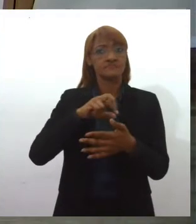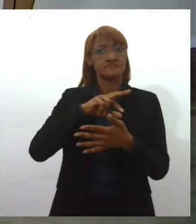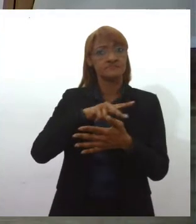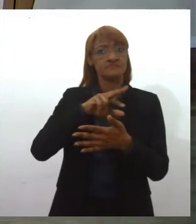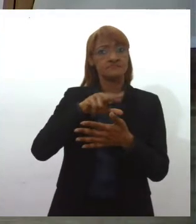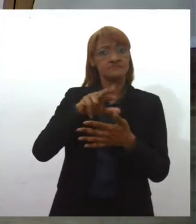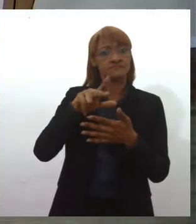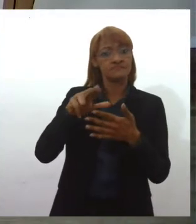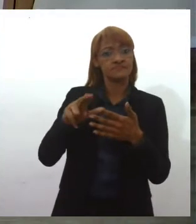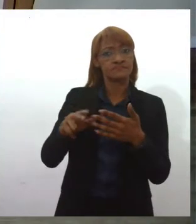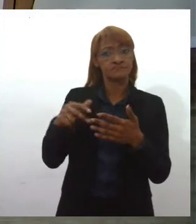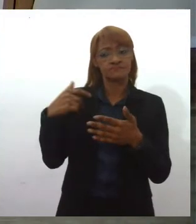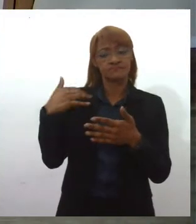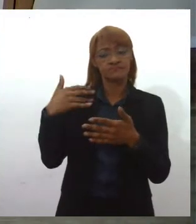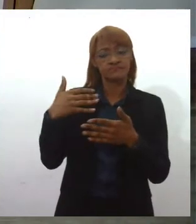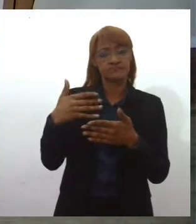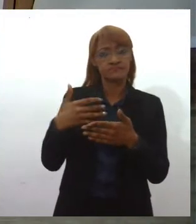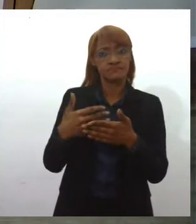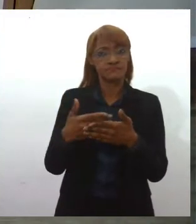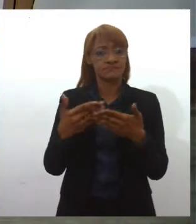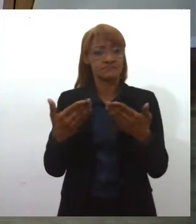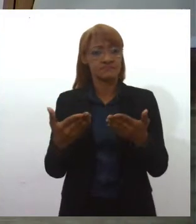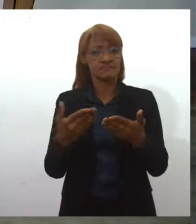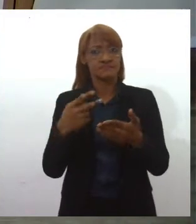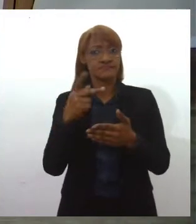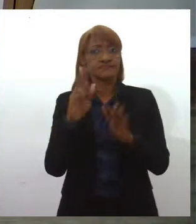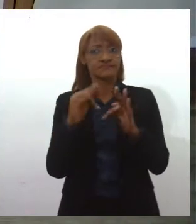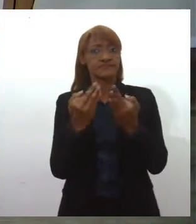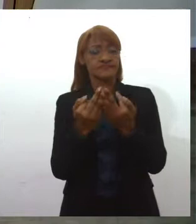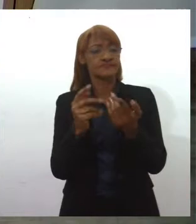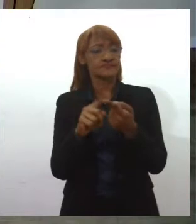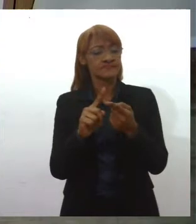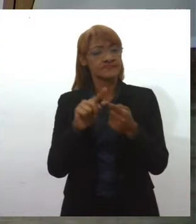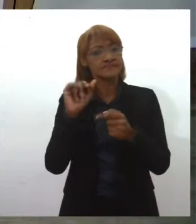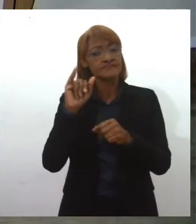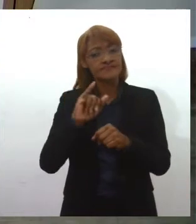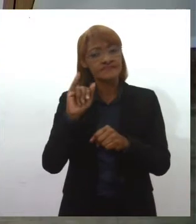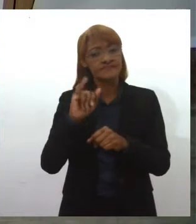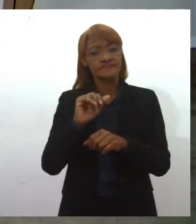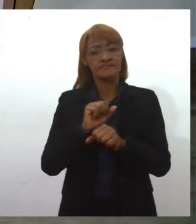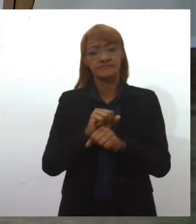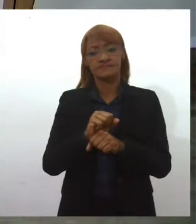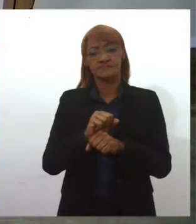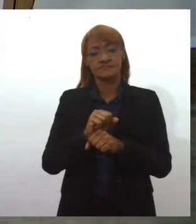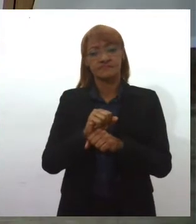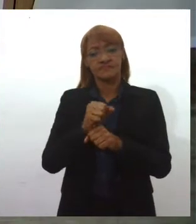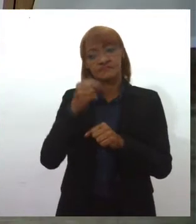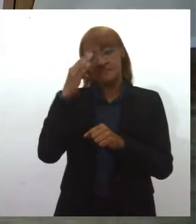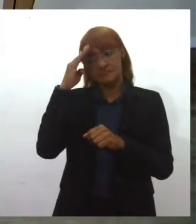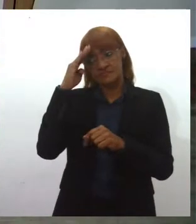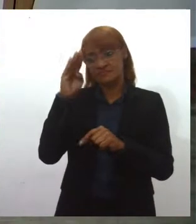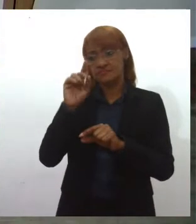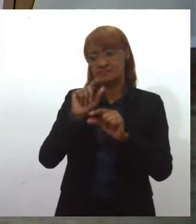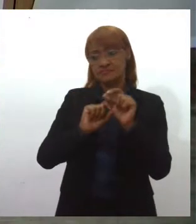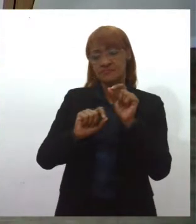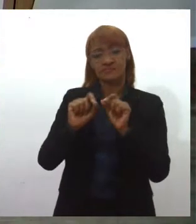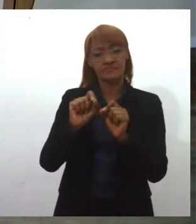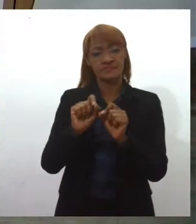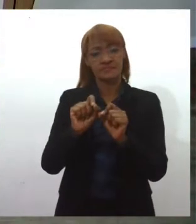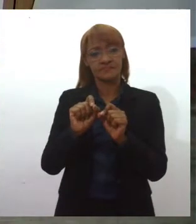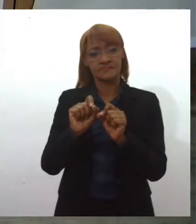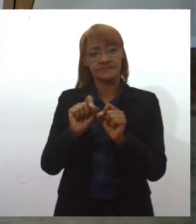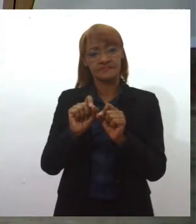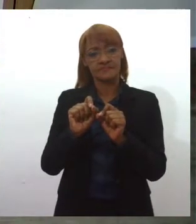ao longo da trajetória sua e da sua família. Que interessante isso, principalmente aí, essa homenagem à